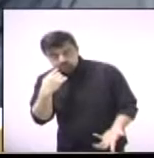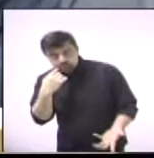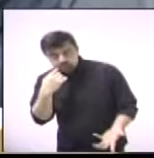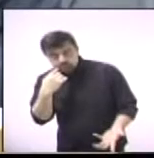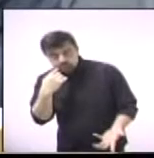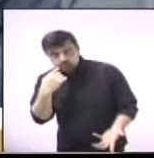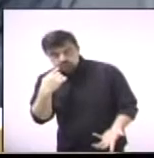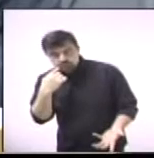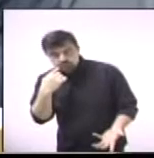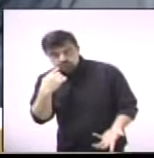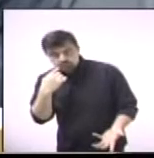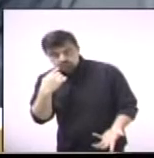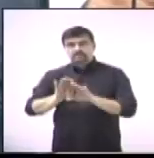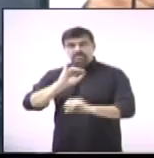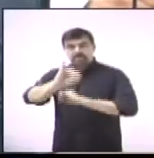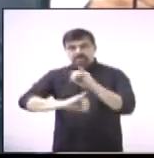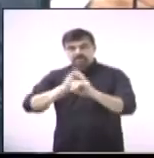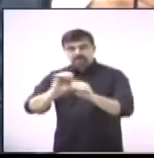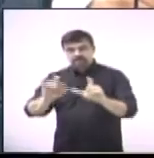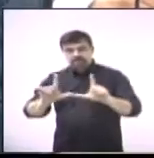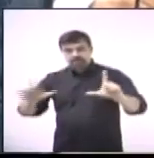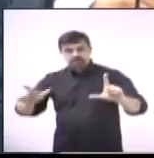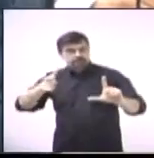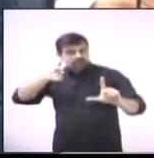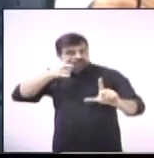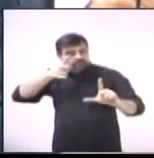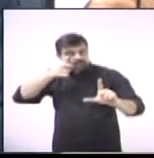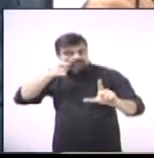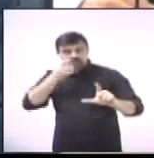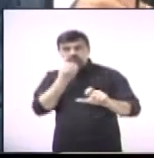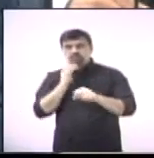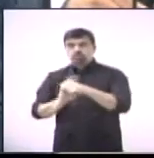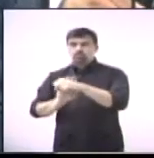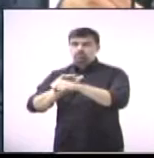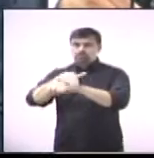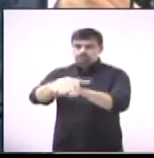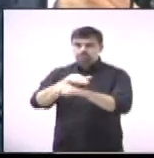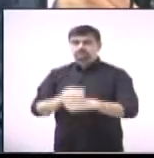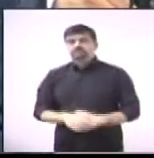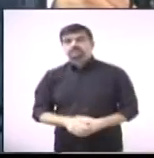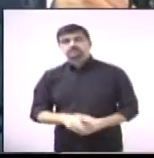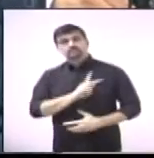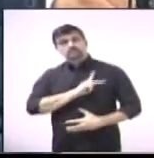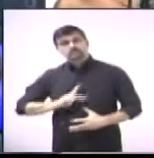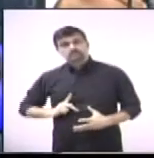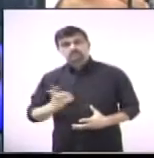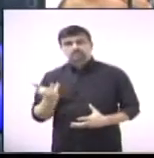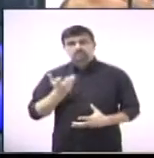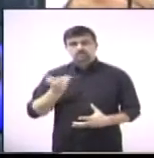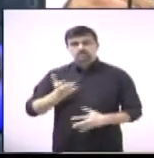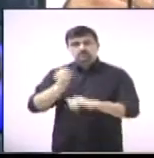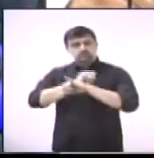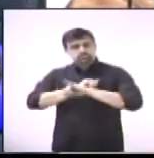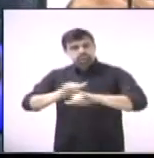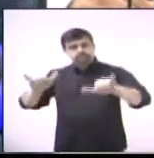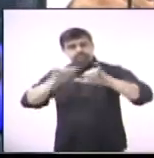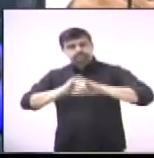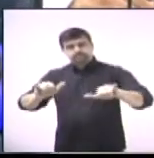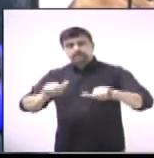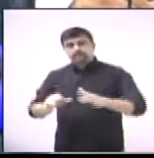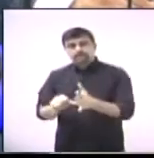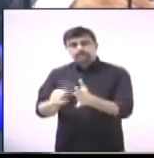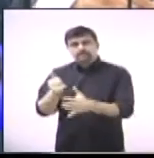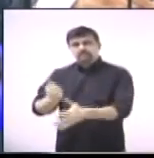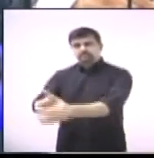E boa noite àqueles que nos assistem pela internet. Presidente, eu gostaria de falar aqui e dar os